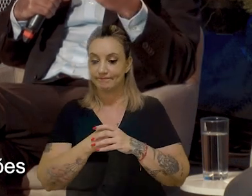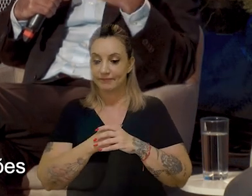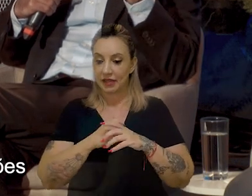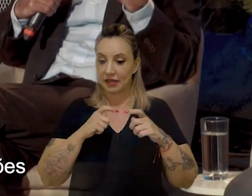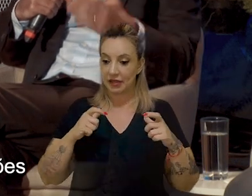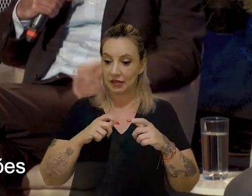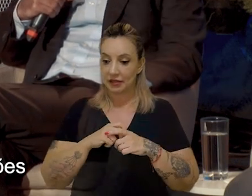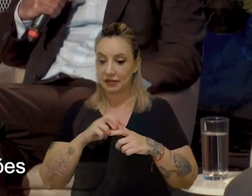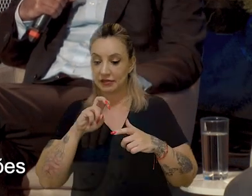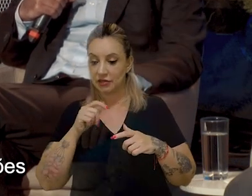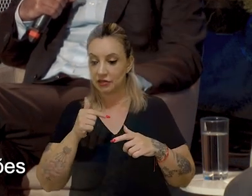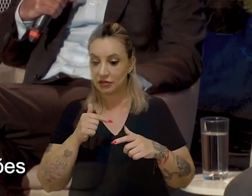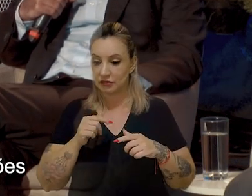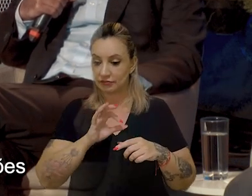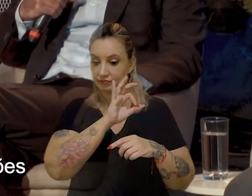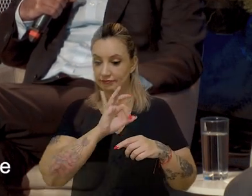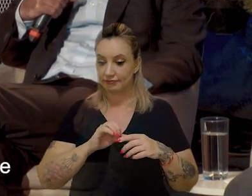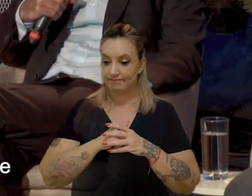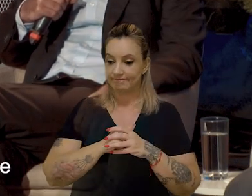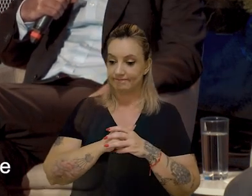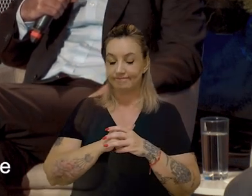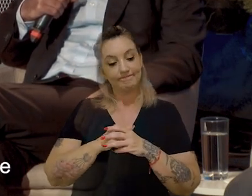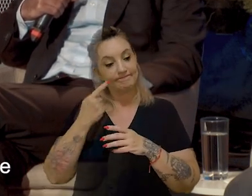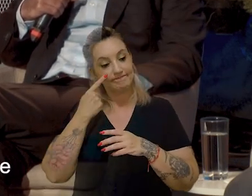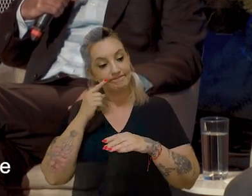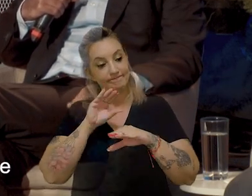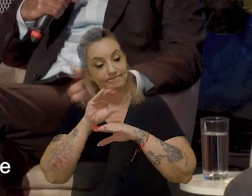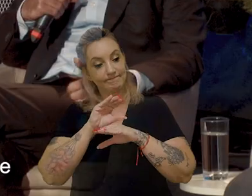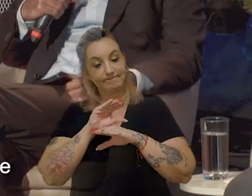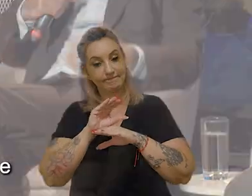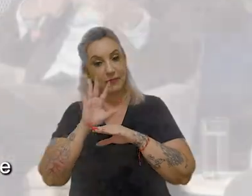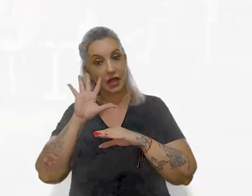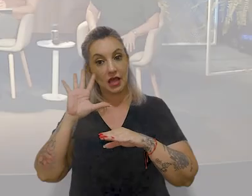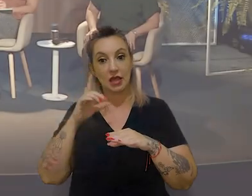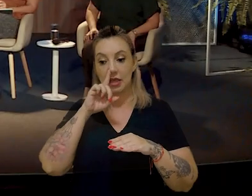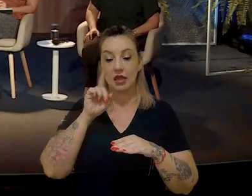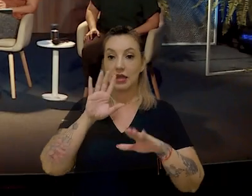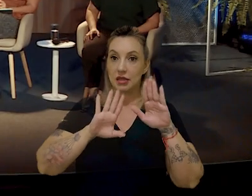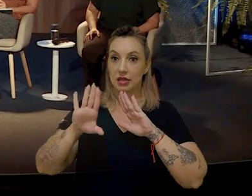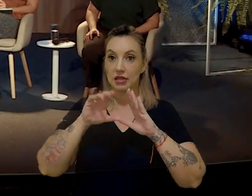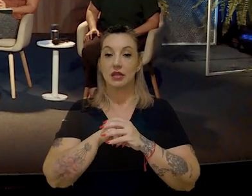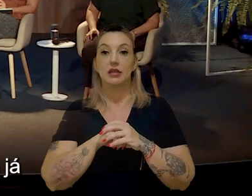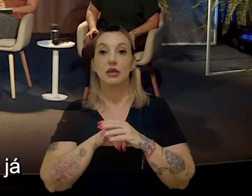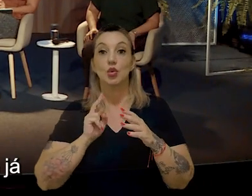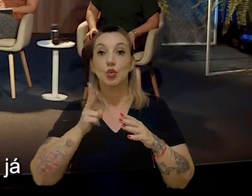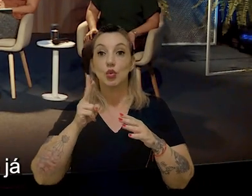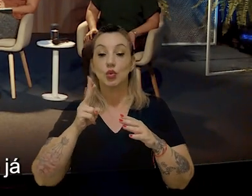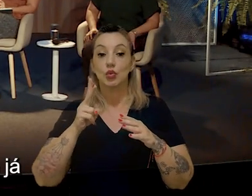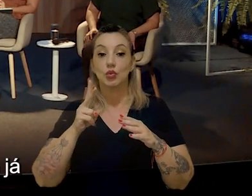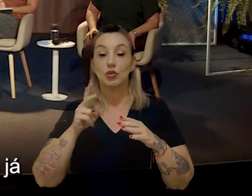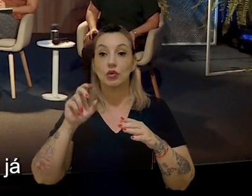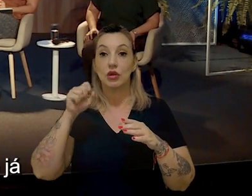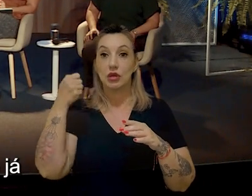coisa de 5, 7% a mais de indenizações nessa referência a riscos climáticos. Mas, para continuar, então, e Rio